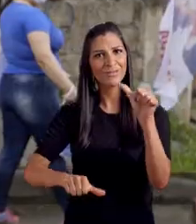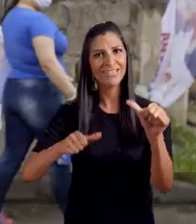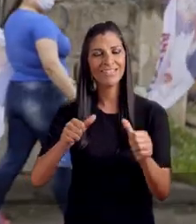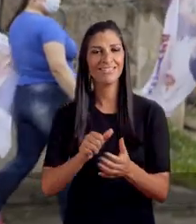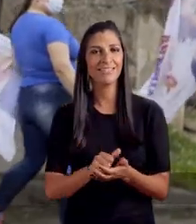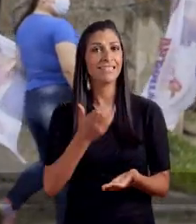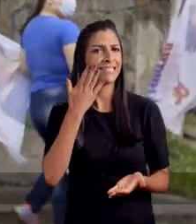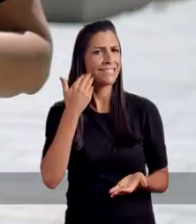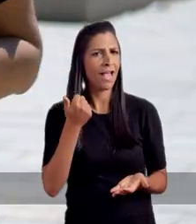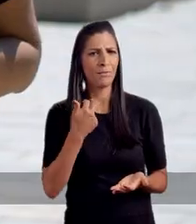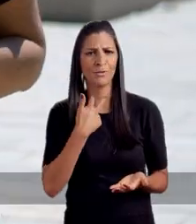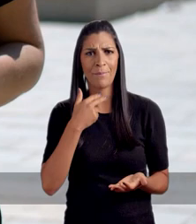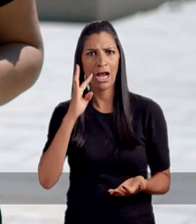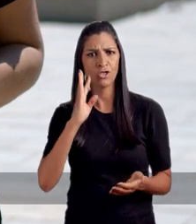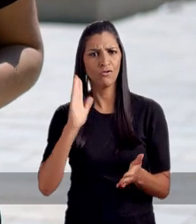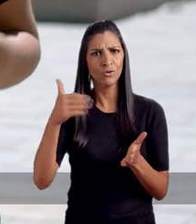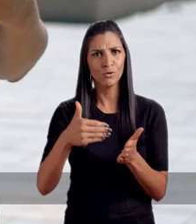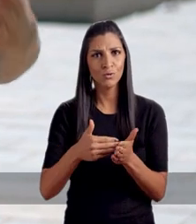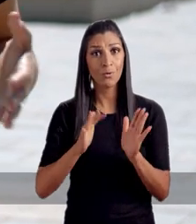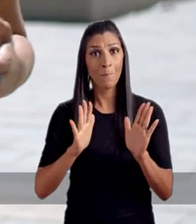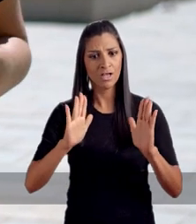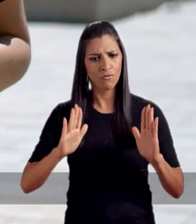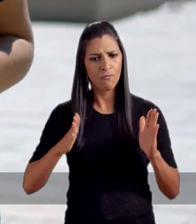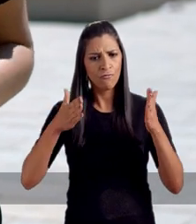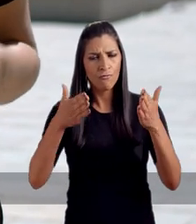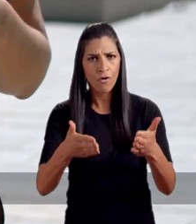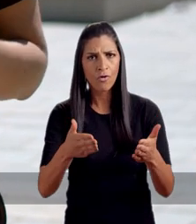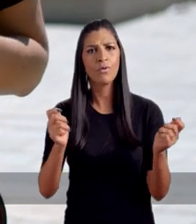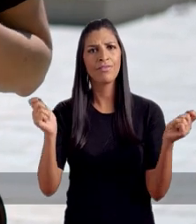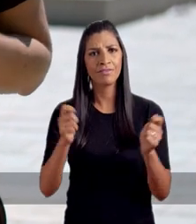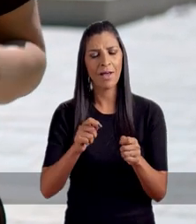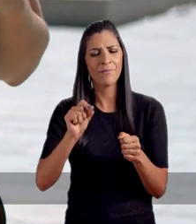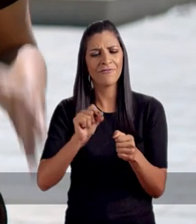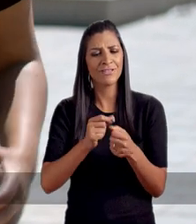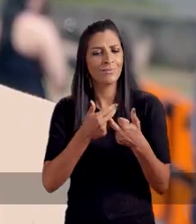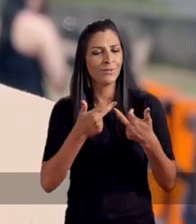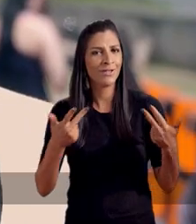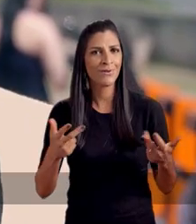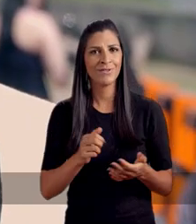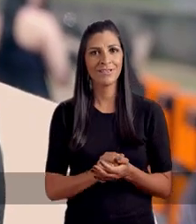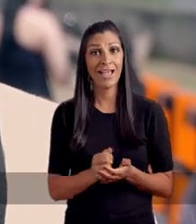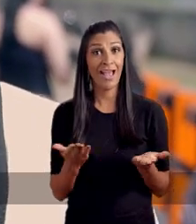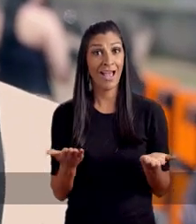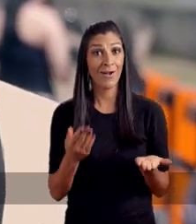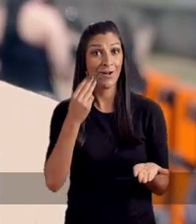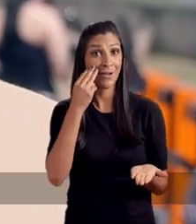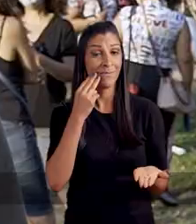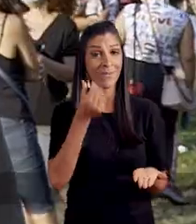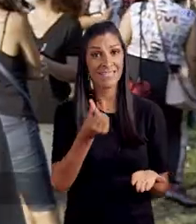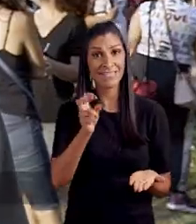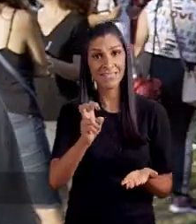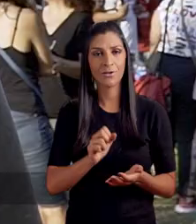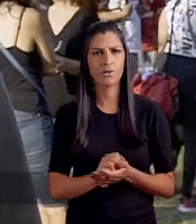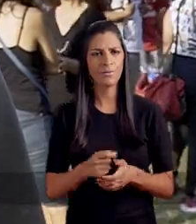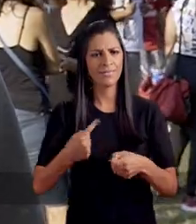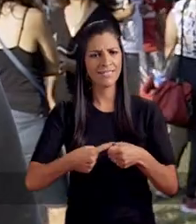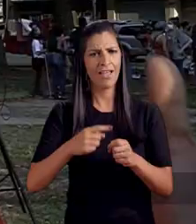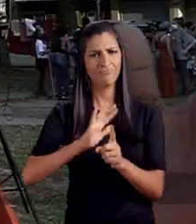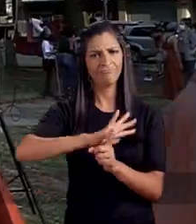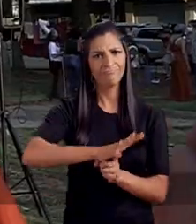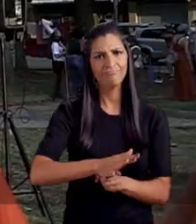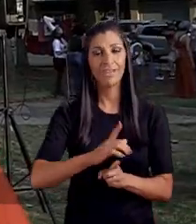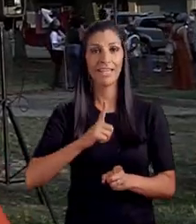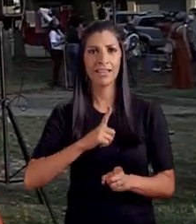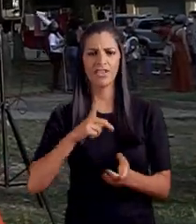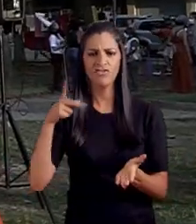A gente sabe que não tem como resolver tudo, mas com determinação dá pra fazer muito. Agora é Manuela 65. Uma saída de racista.